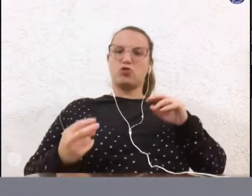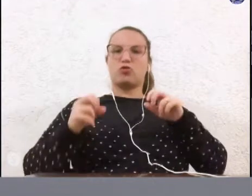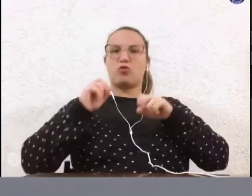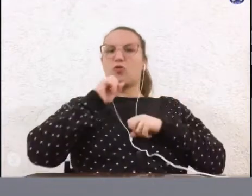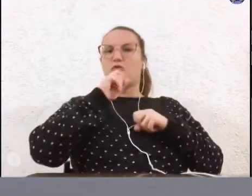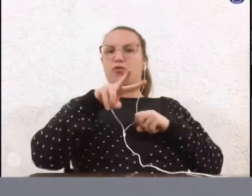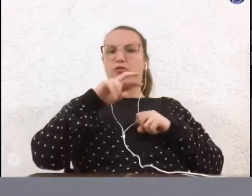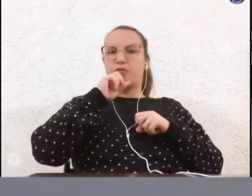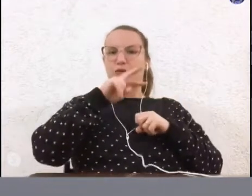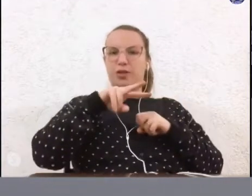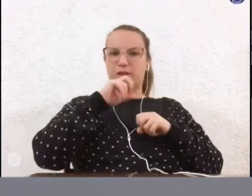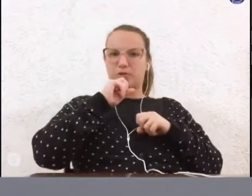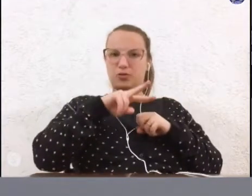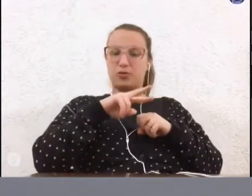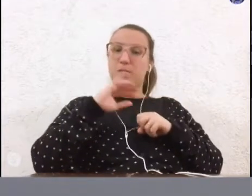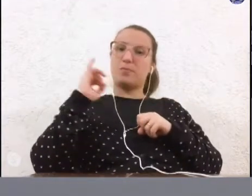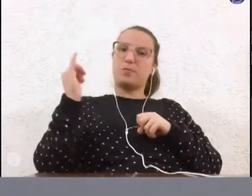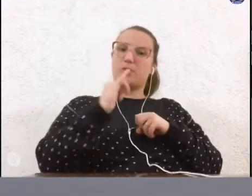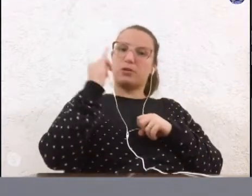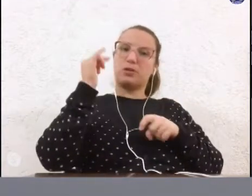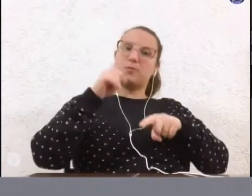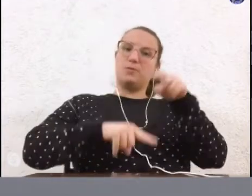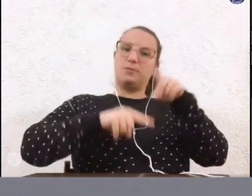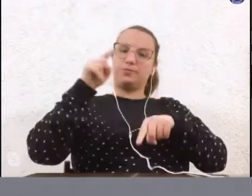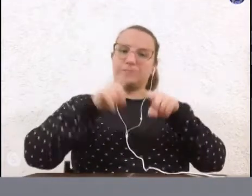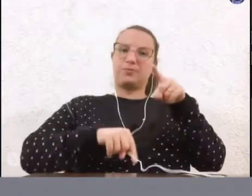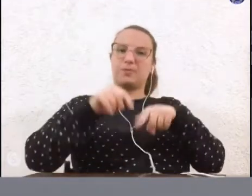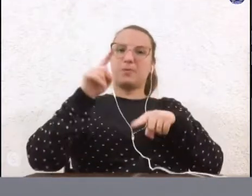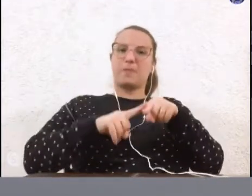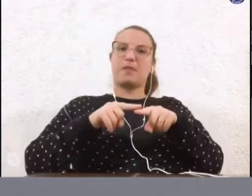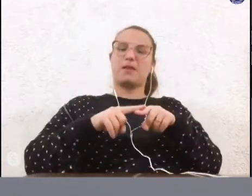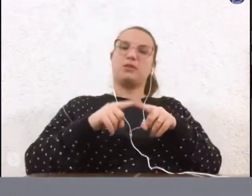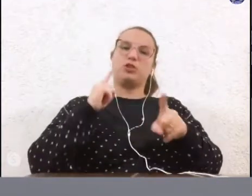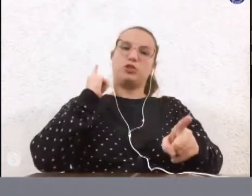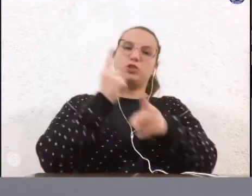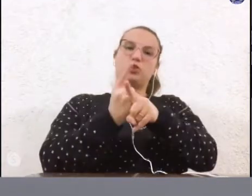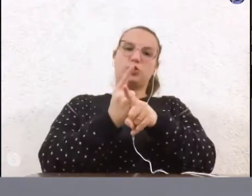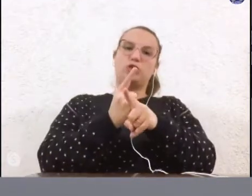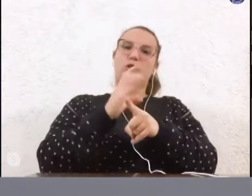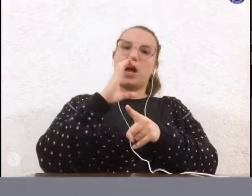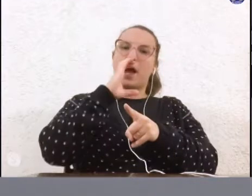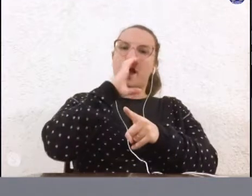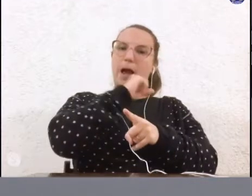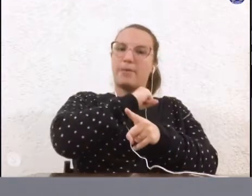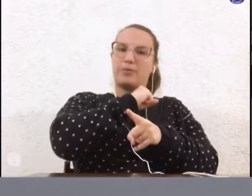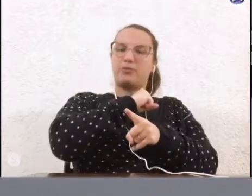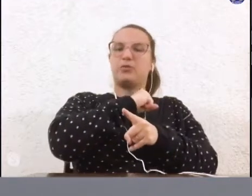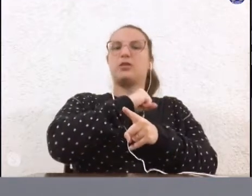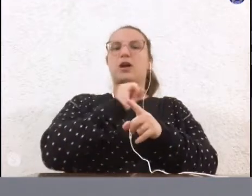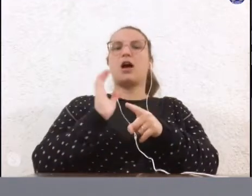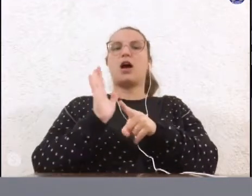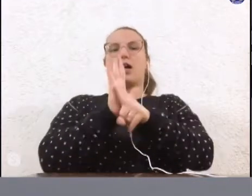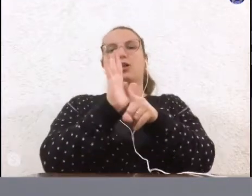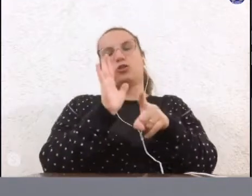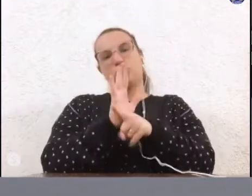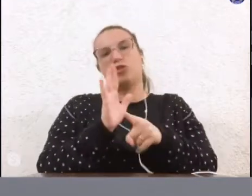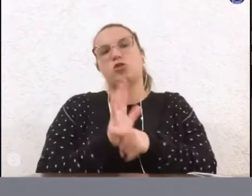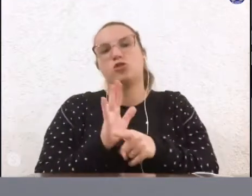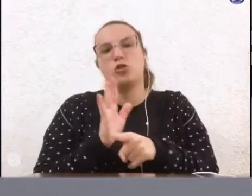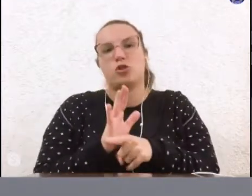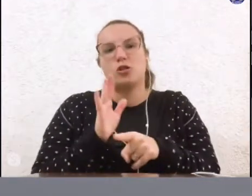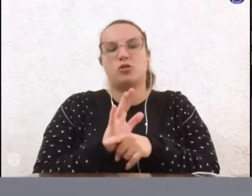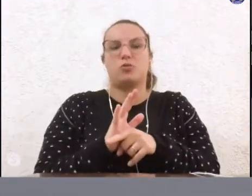uma importantíssima ferramenta de diagnósticos rápidos que ajudará sobremaneira no